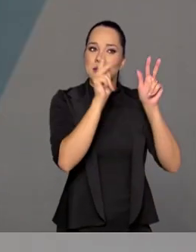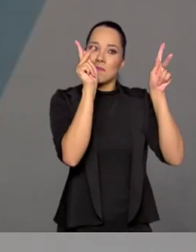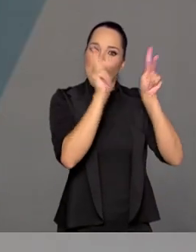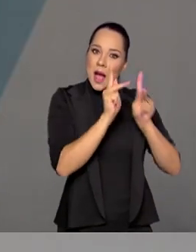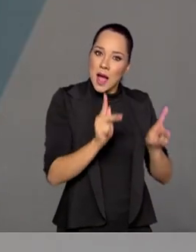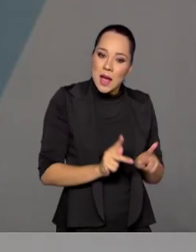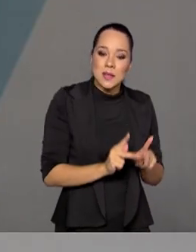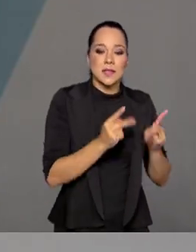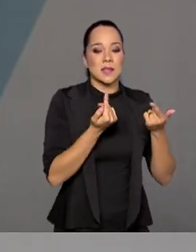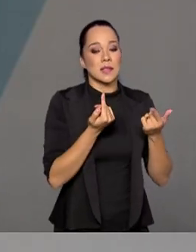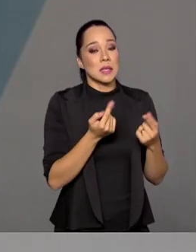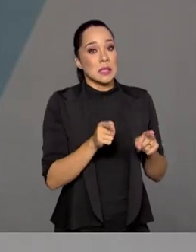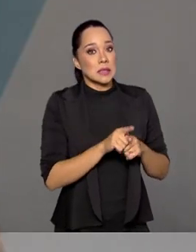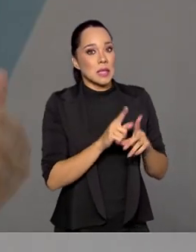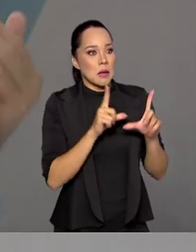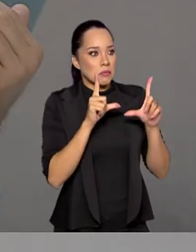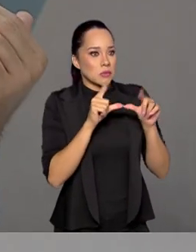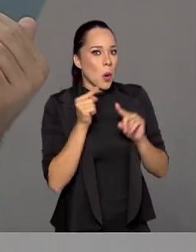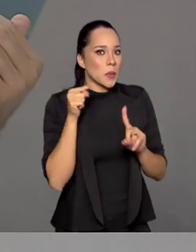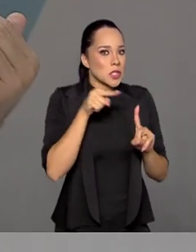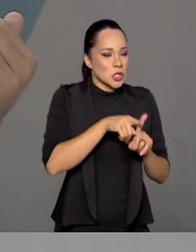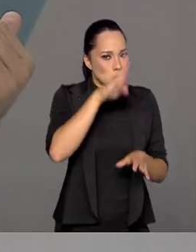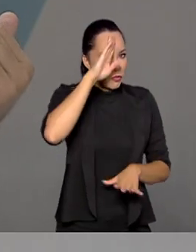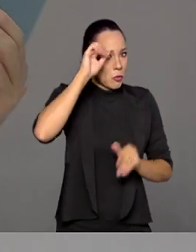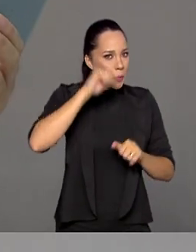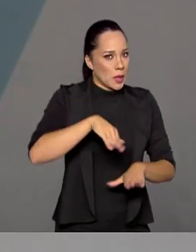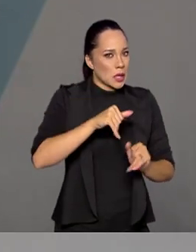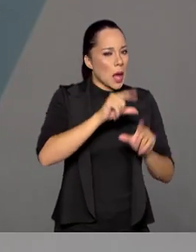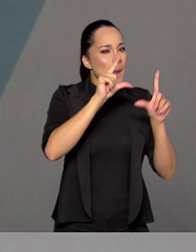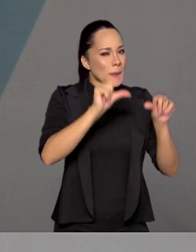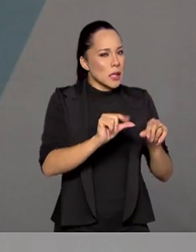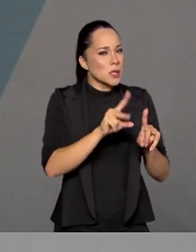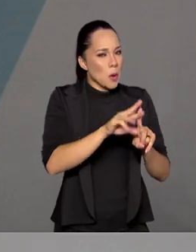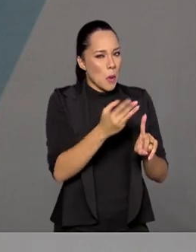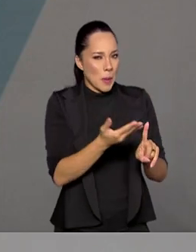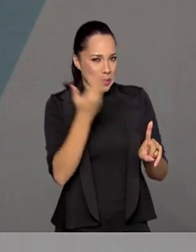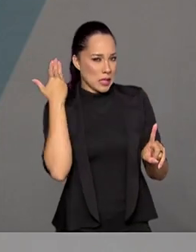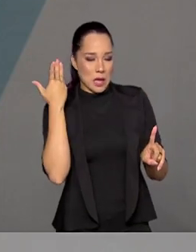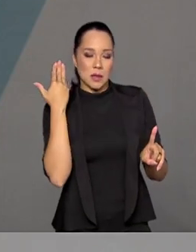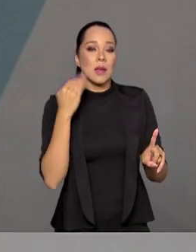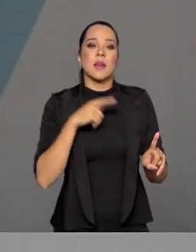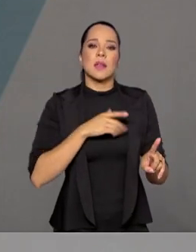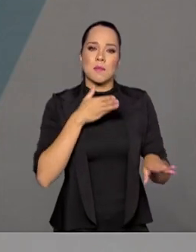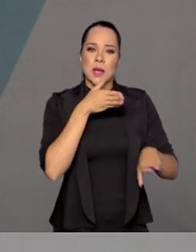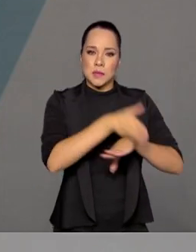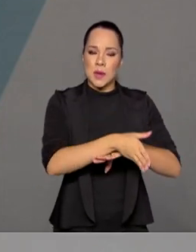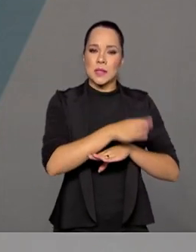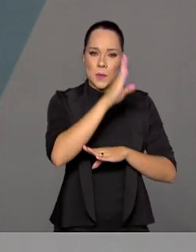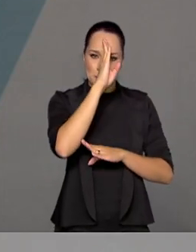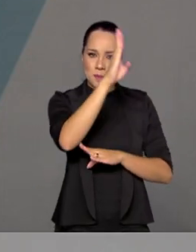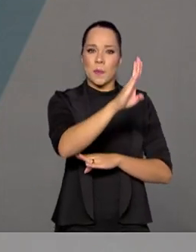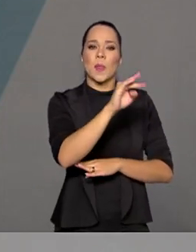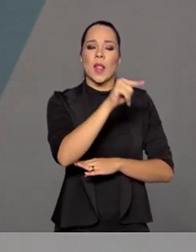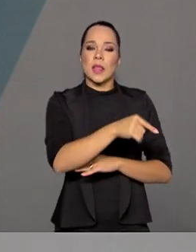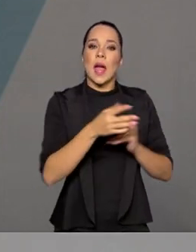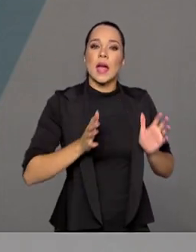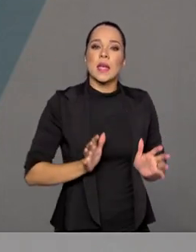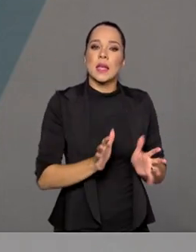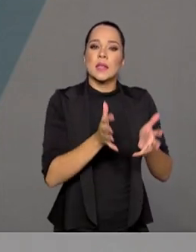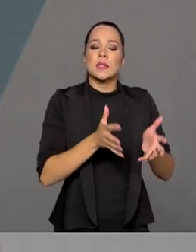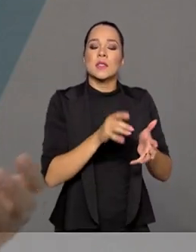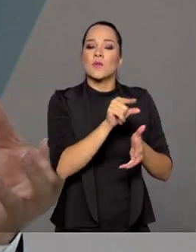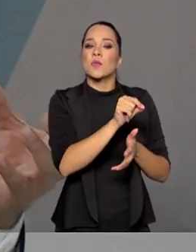tem menos objetivos militares do que a do século XX e tem essa participação expressiva da iniciativa